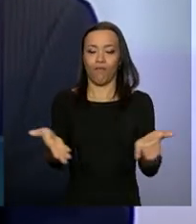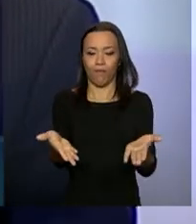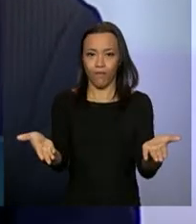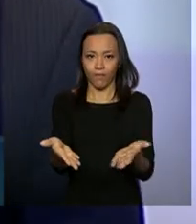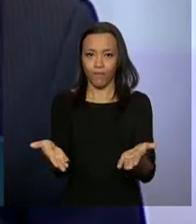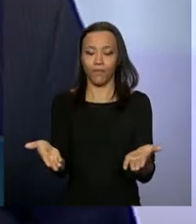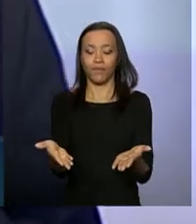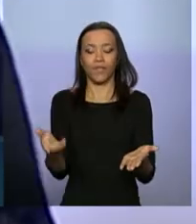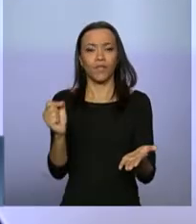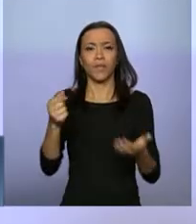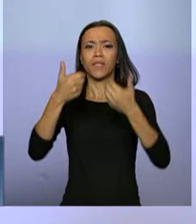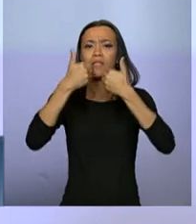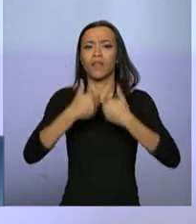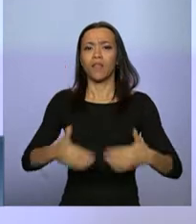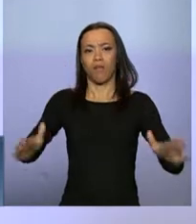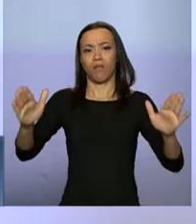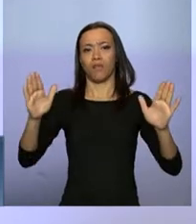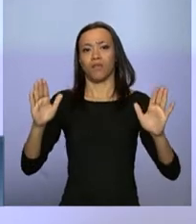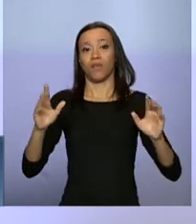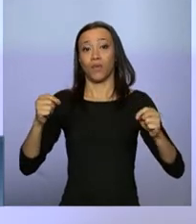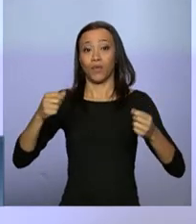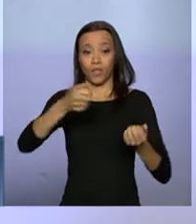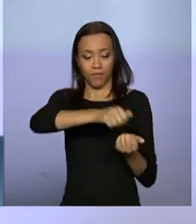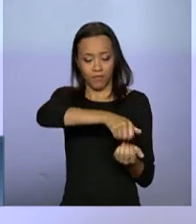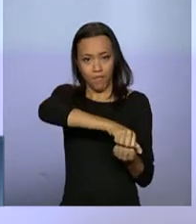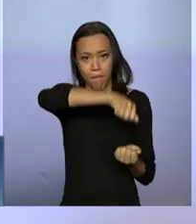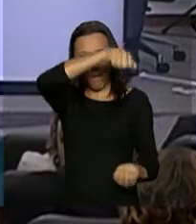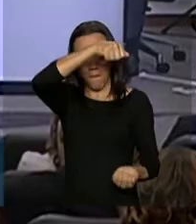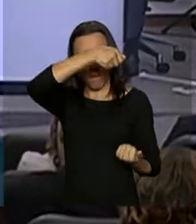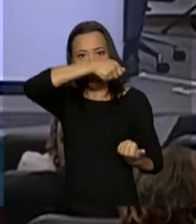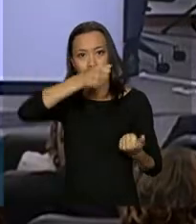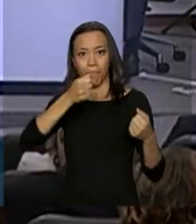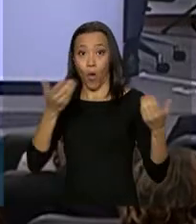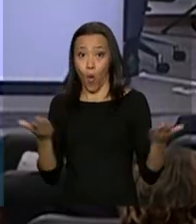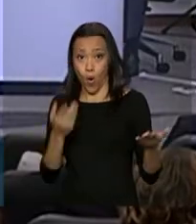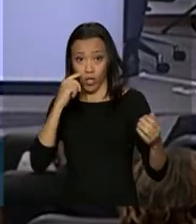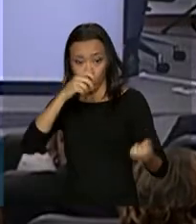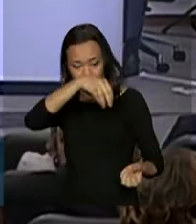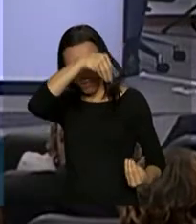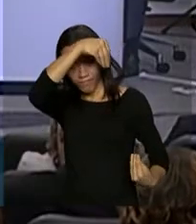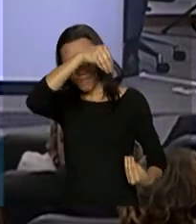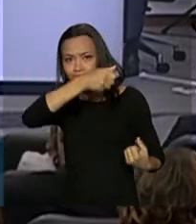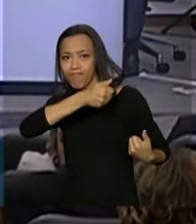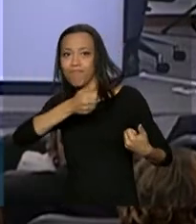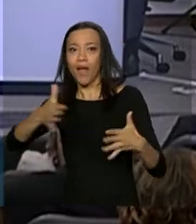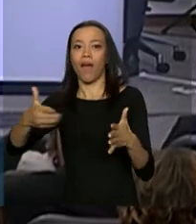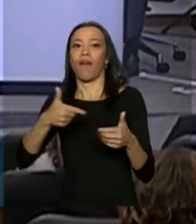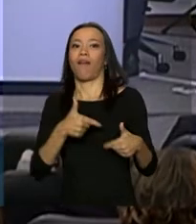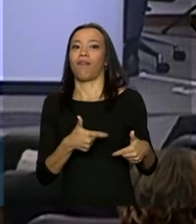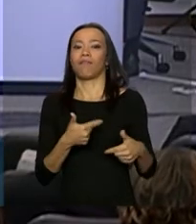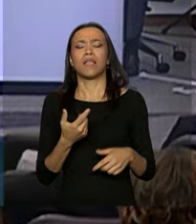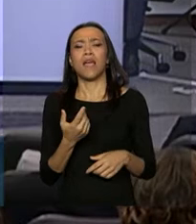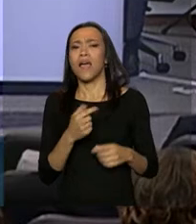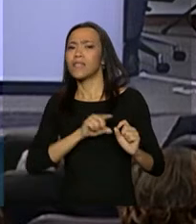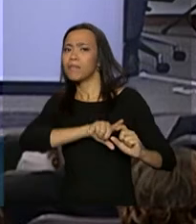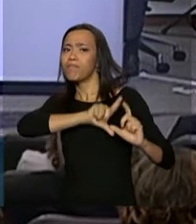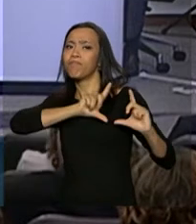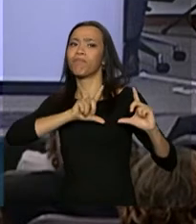A inauguração da placa que vai ser feita agora, ela sirva, não para